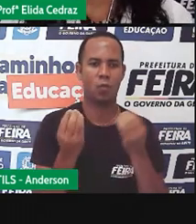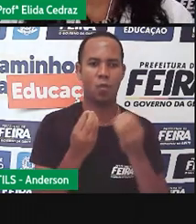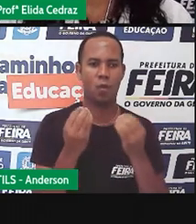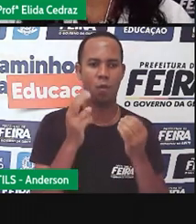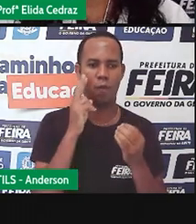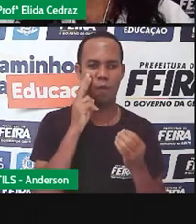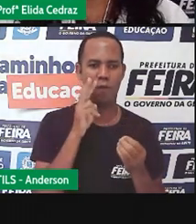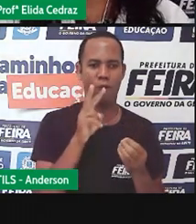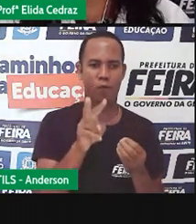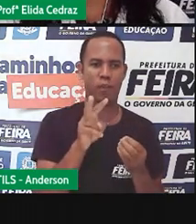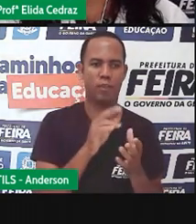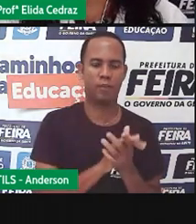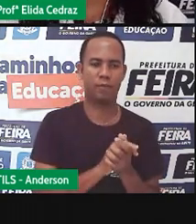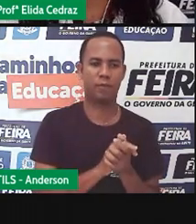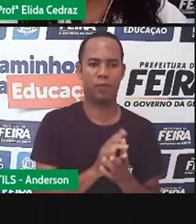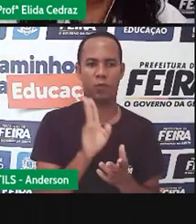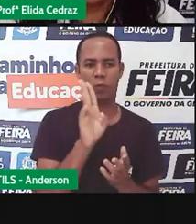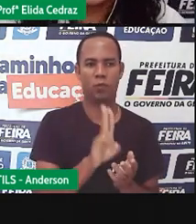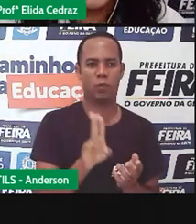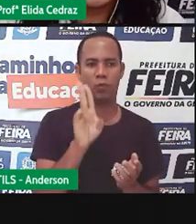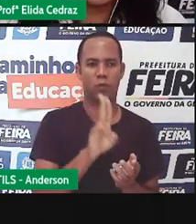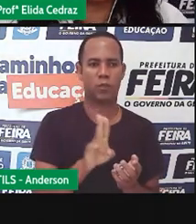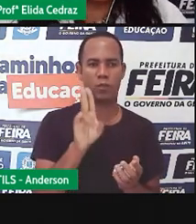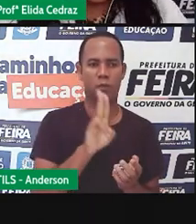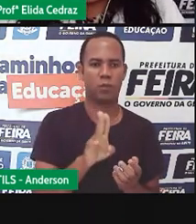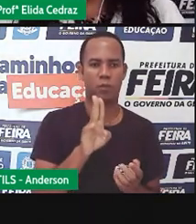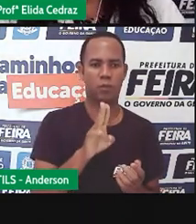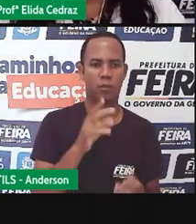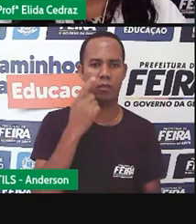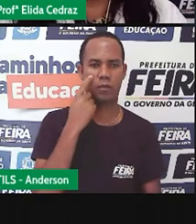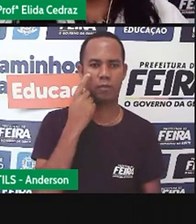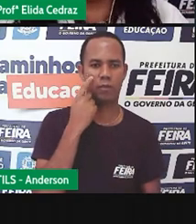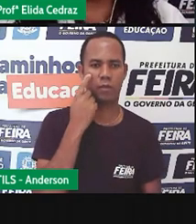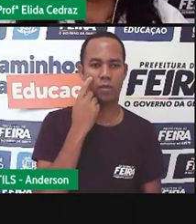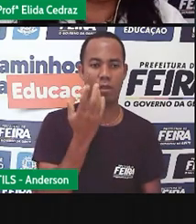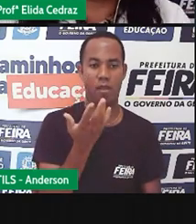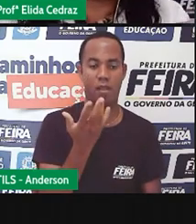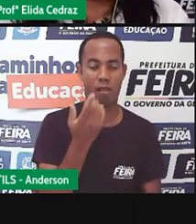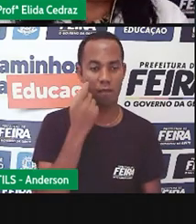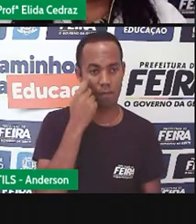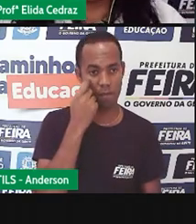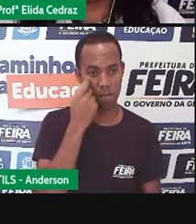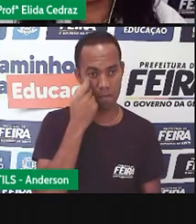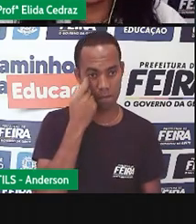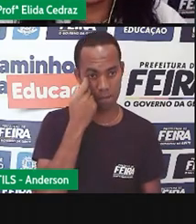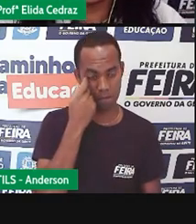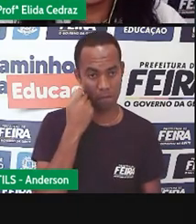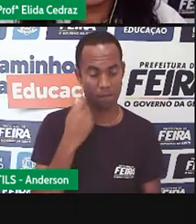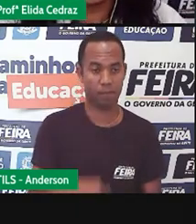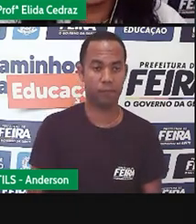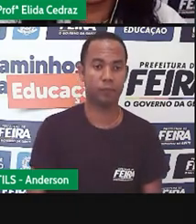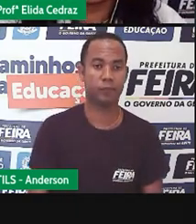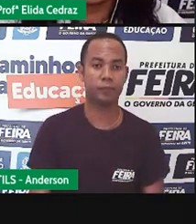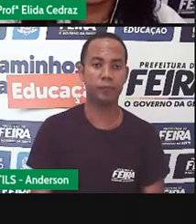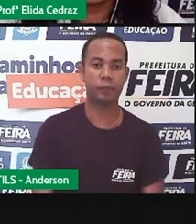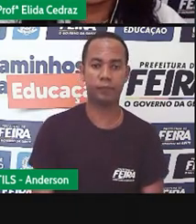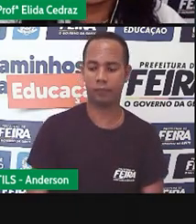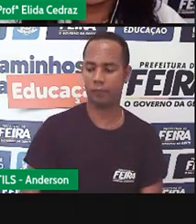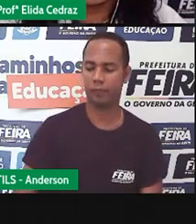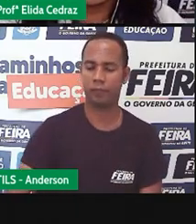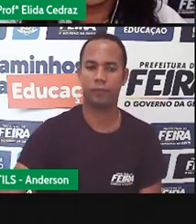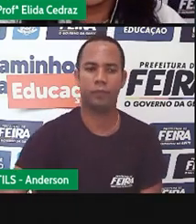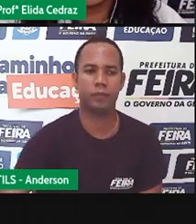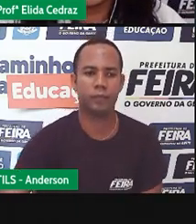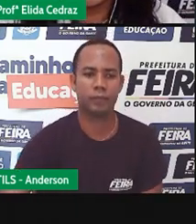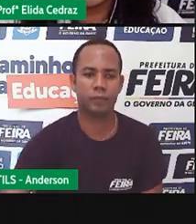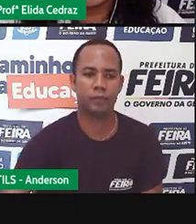como pode ser utilizado o jornal, se você não quiser mandá-lo para um centro de reciclagem. Olá pessoal,